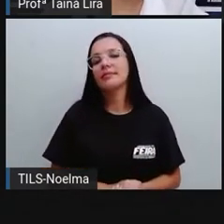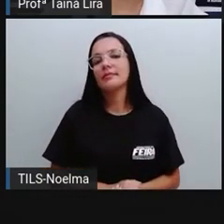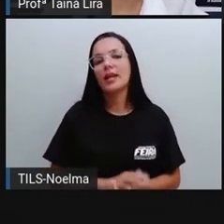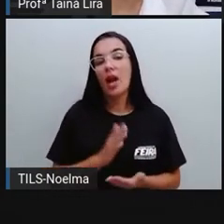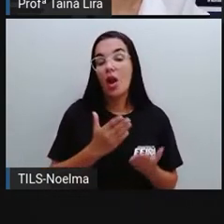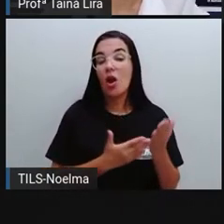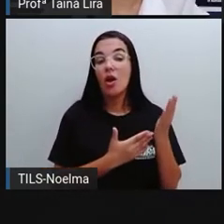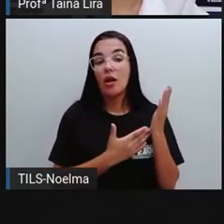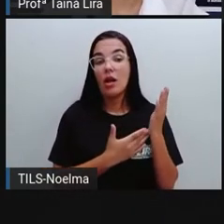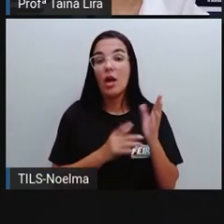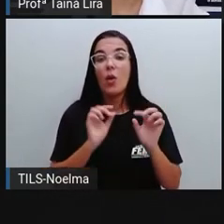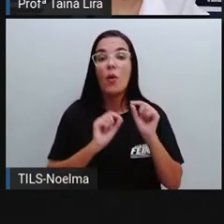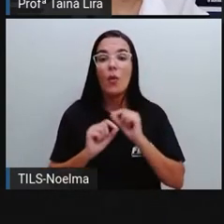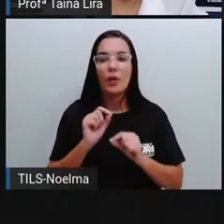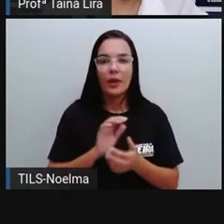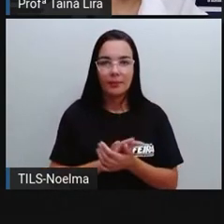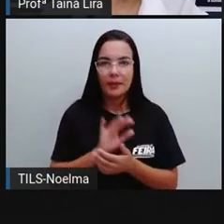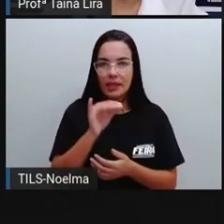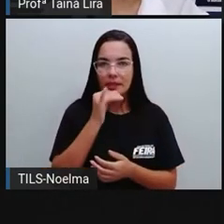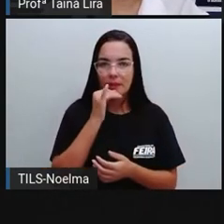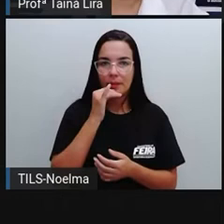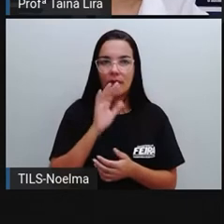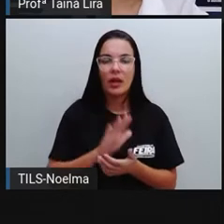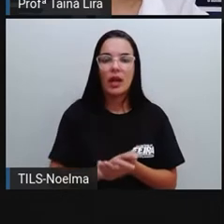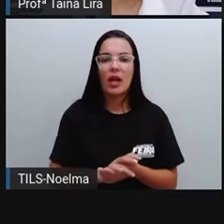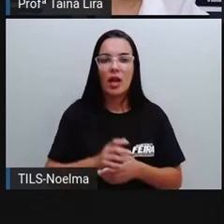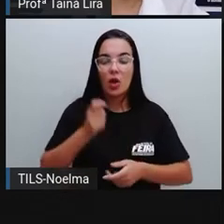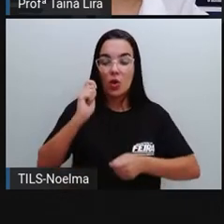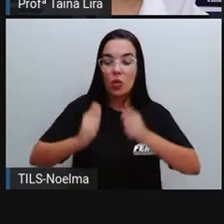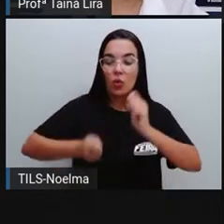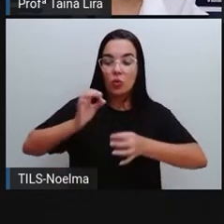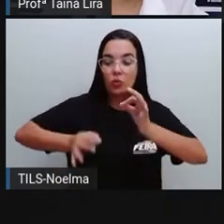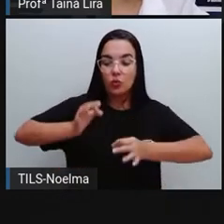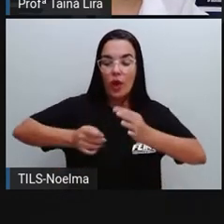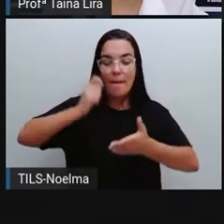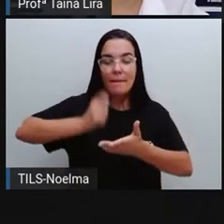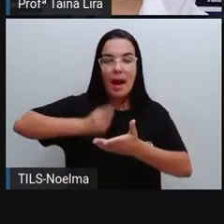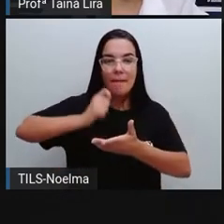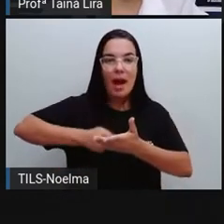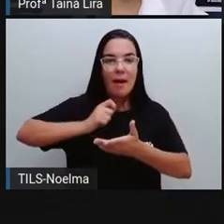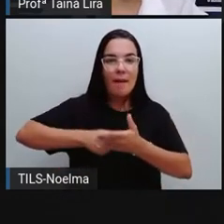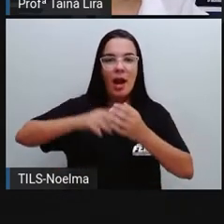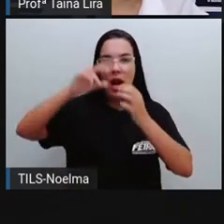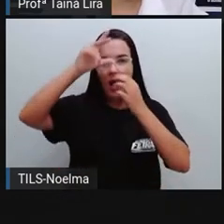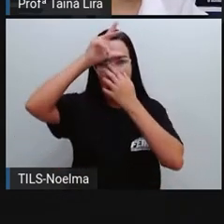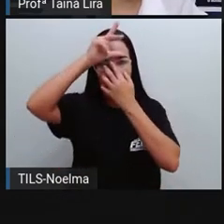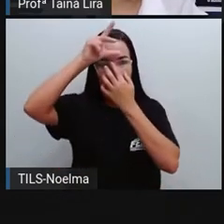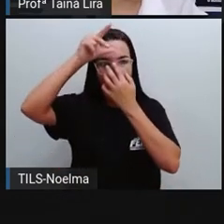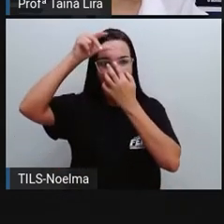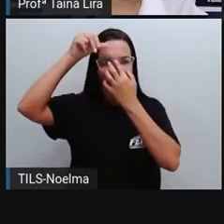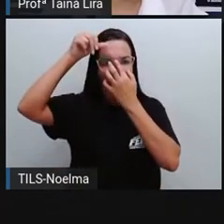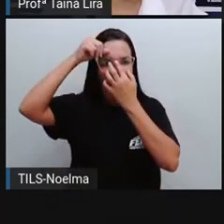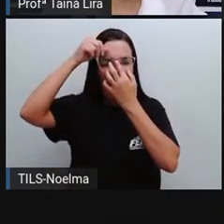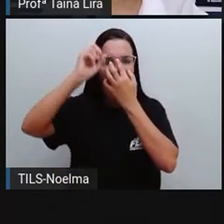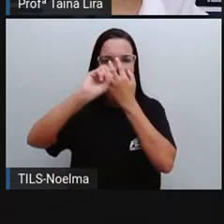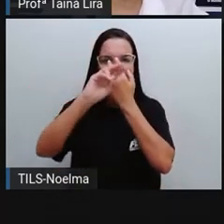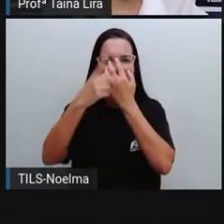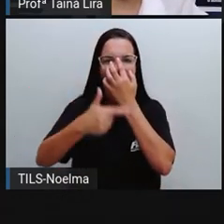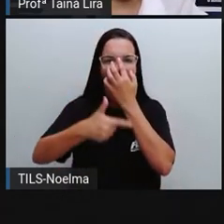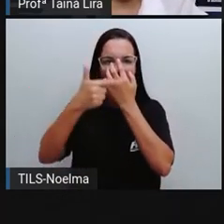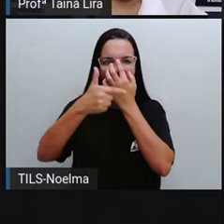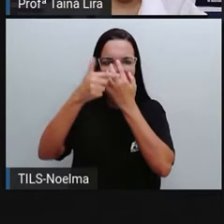né? Ó, julgar o prefeito, o vice-prefeito e os vereadores quando cometerem infrações políticos